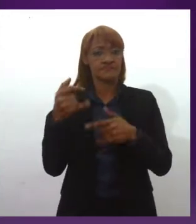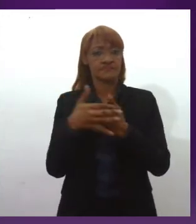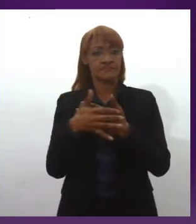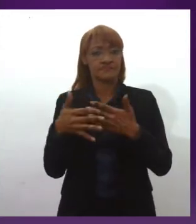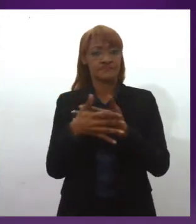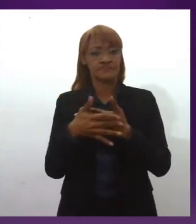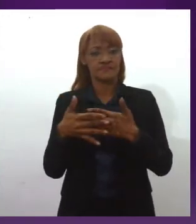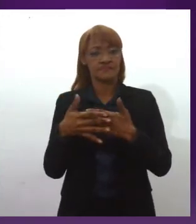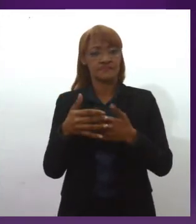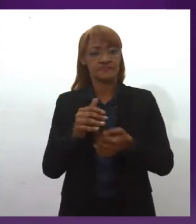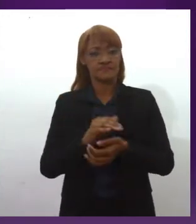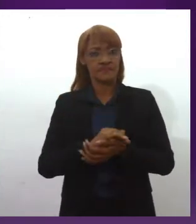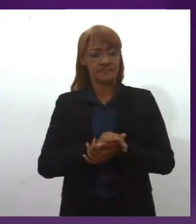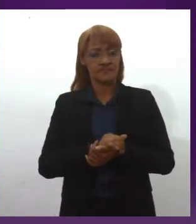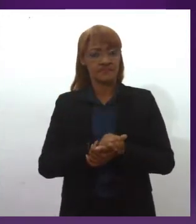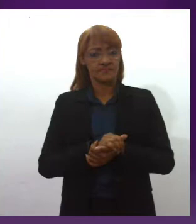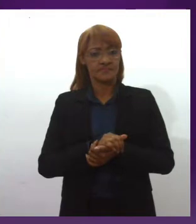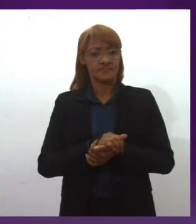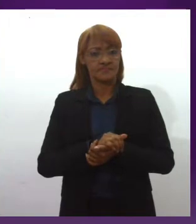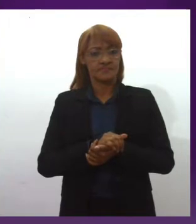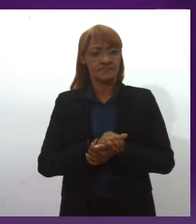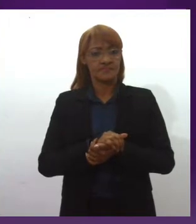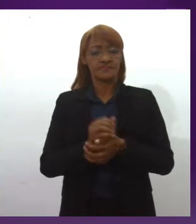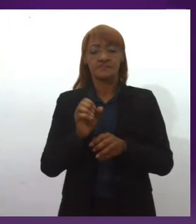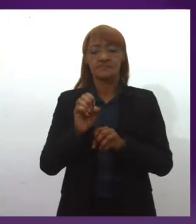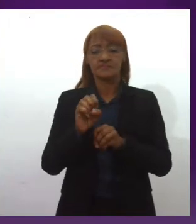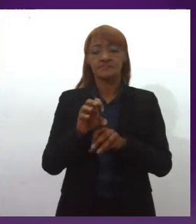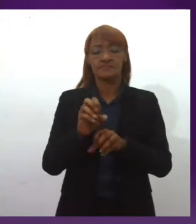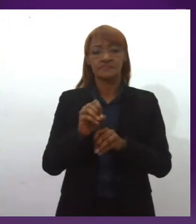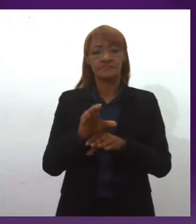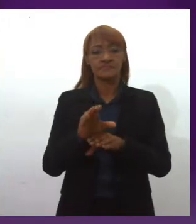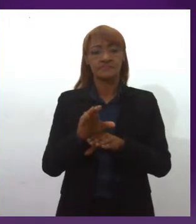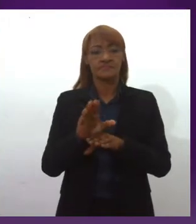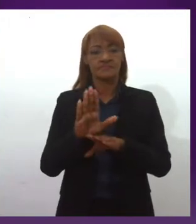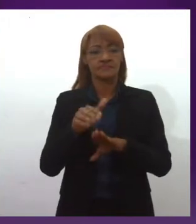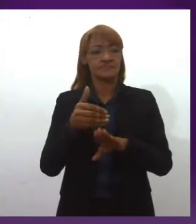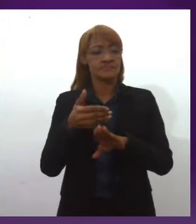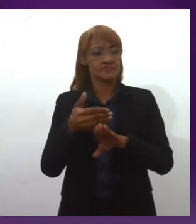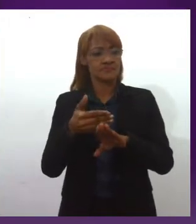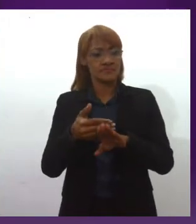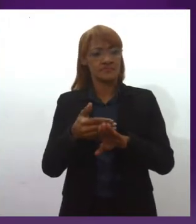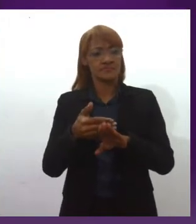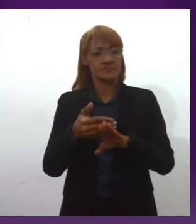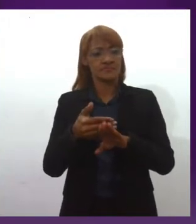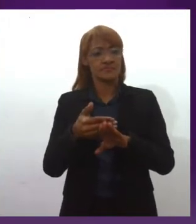Música Presencia a mudança gradativa da educação até se tornar uma de suas protagonistas.